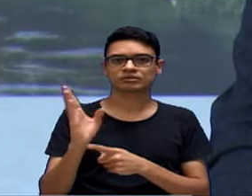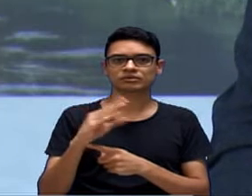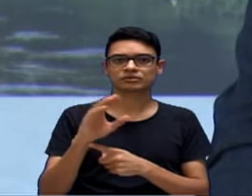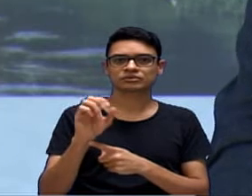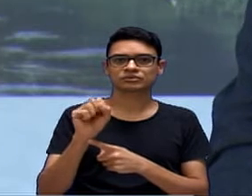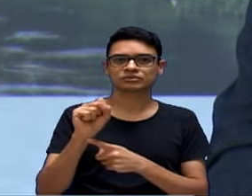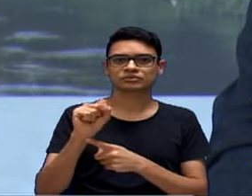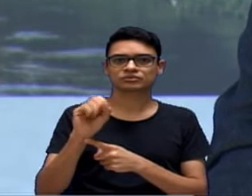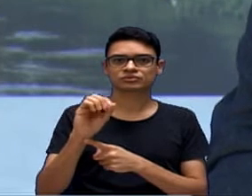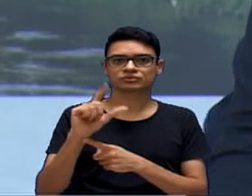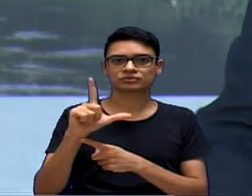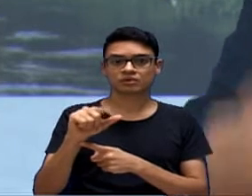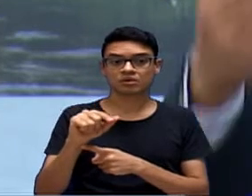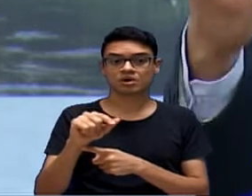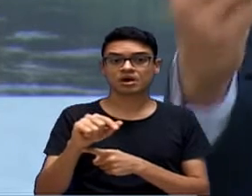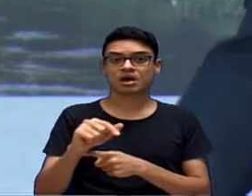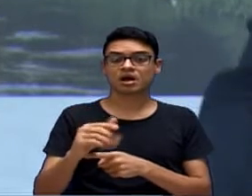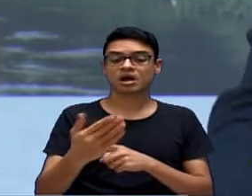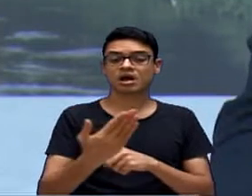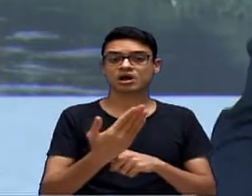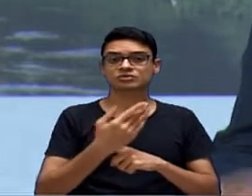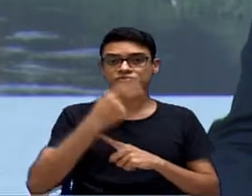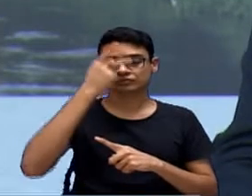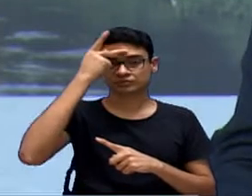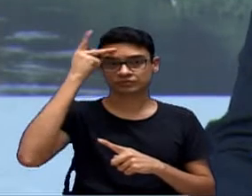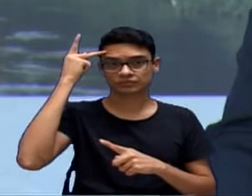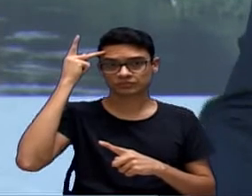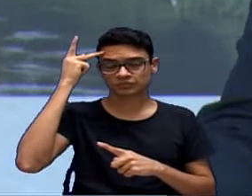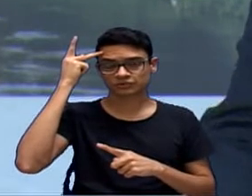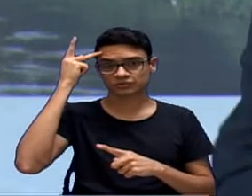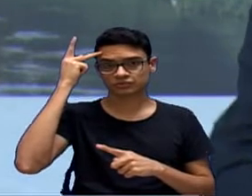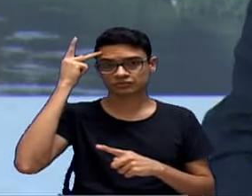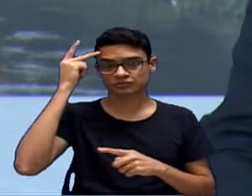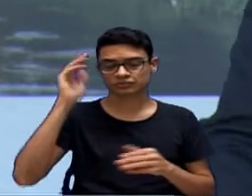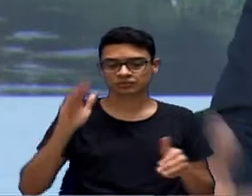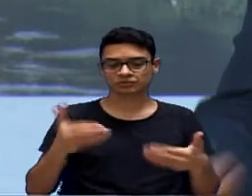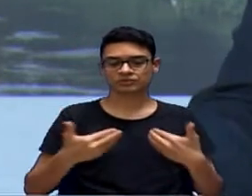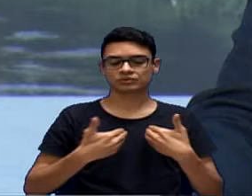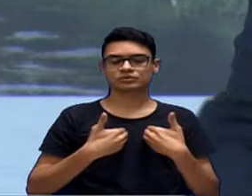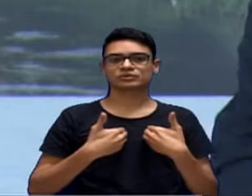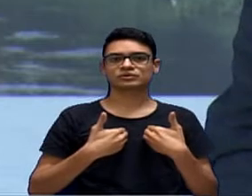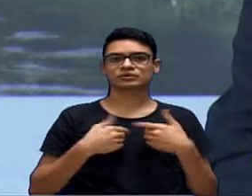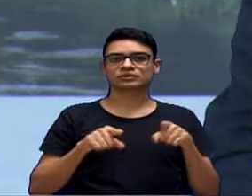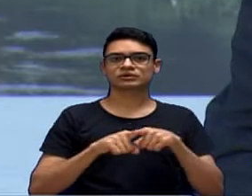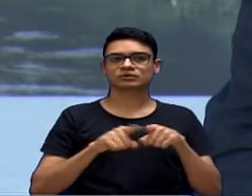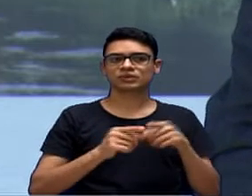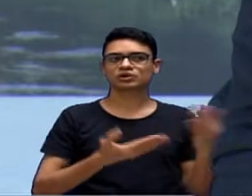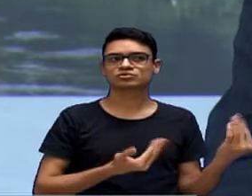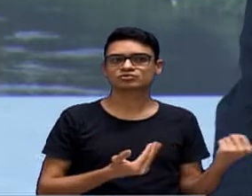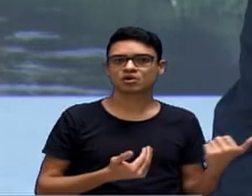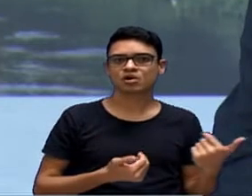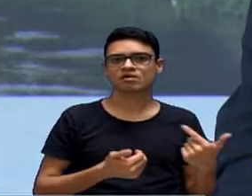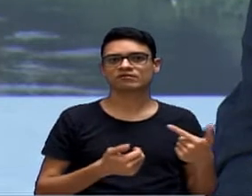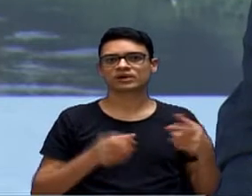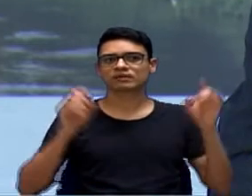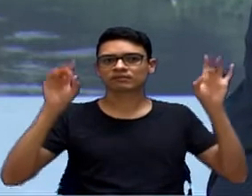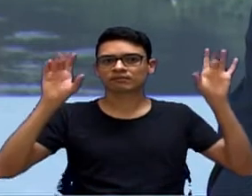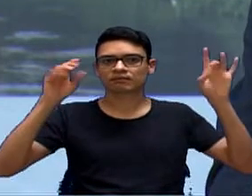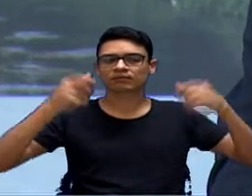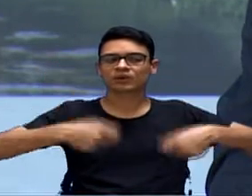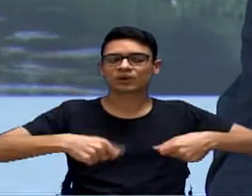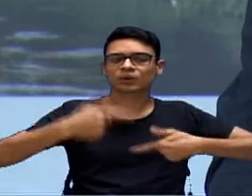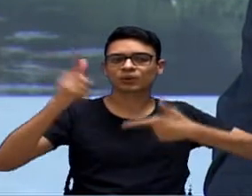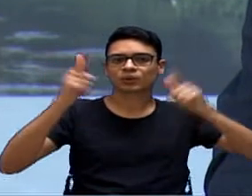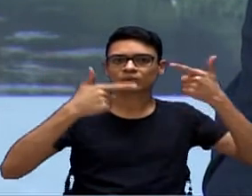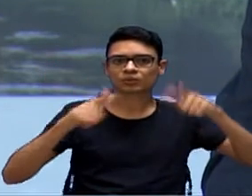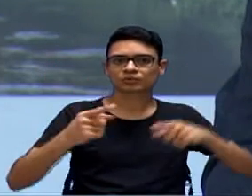atende autistas e pessoas, jovens e adultos também, com outras necessidades especiais. essa emenda foi